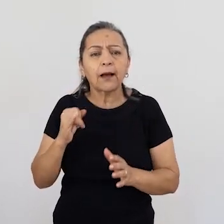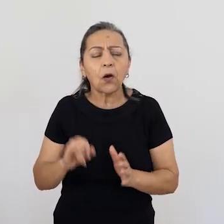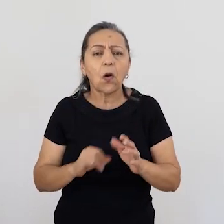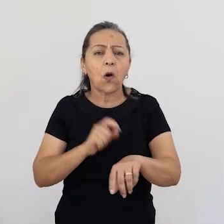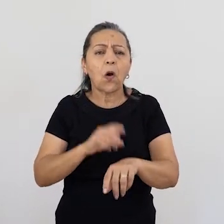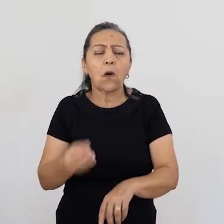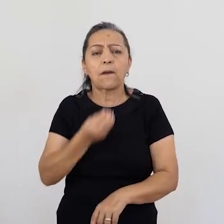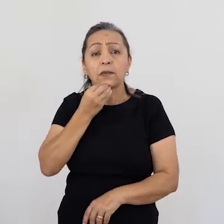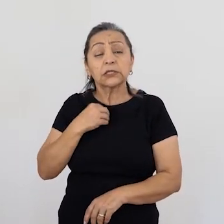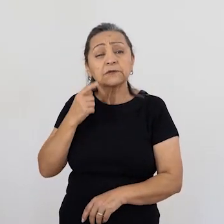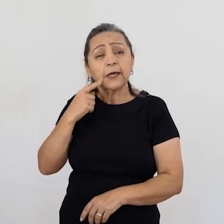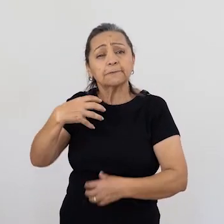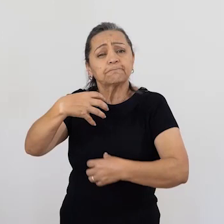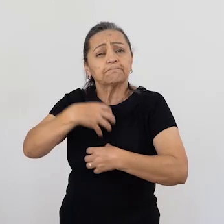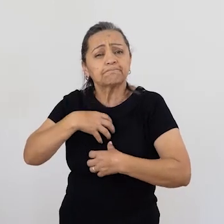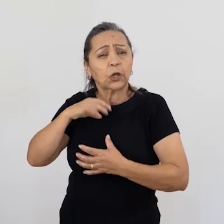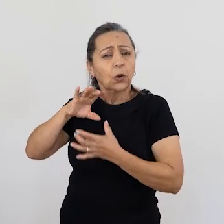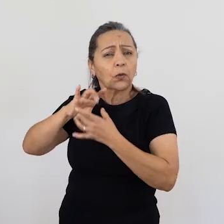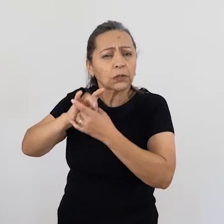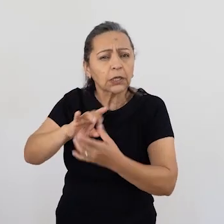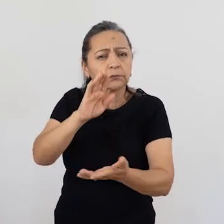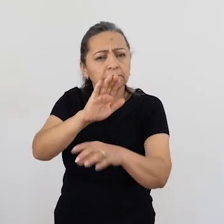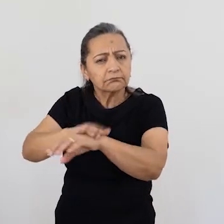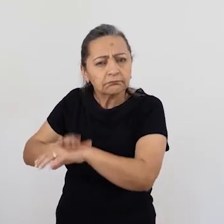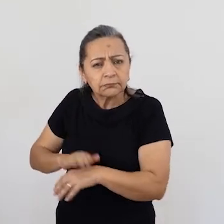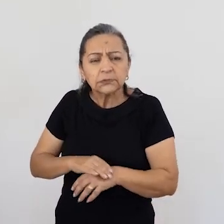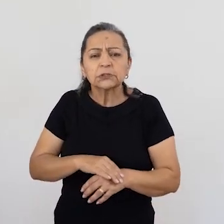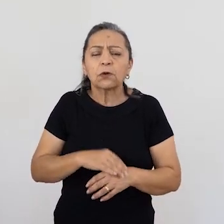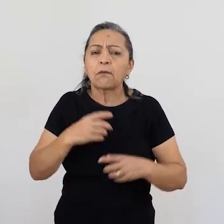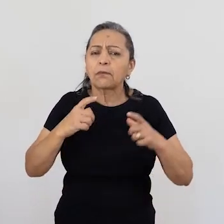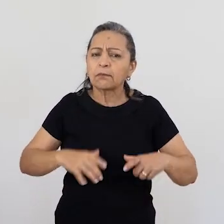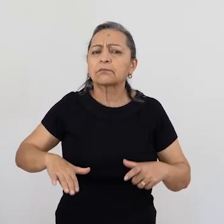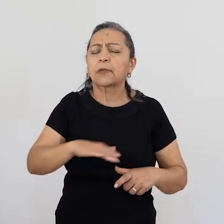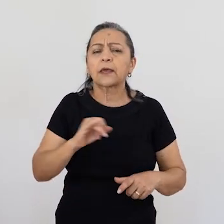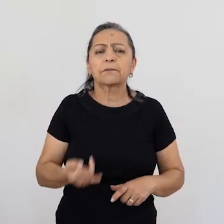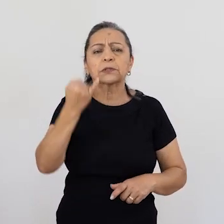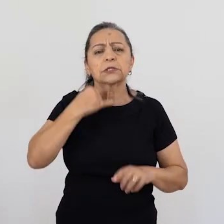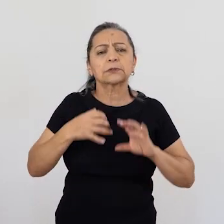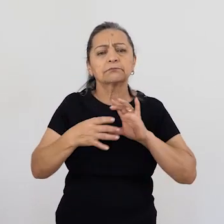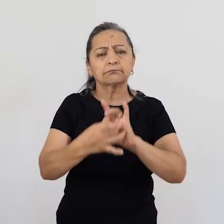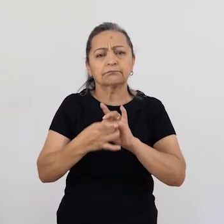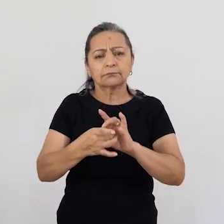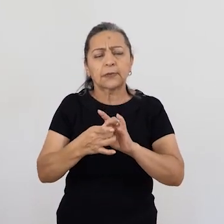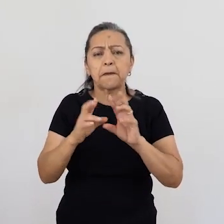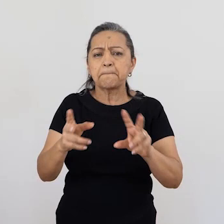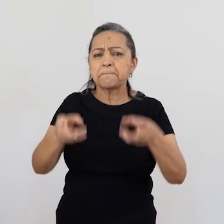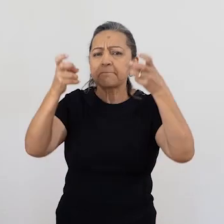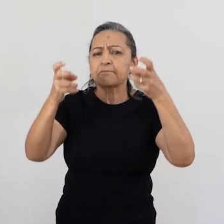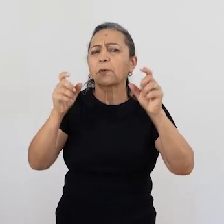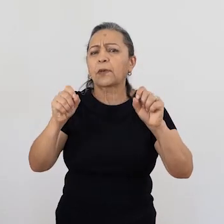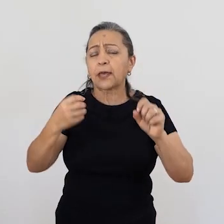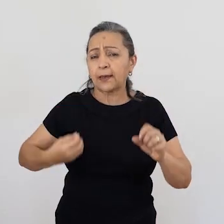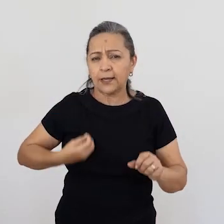estiver na inteireza da sua pessoa, do seu contexto, do seu território, é muito importante essa conexão, essa